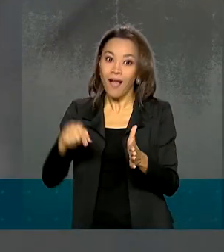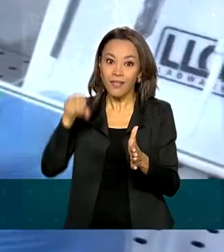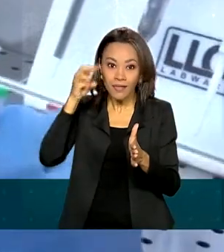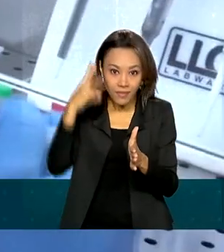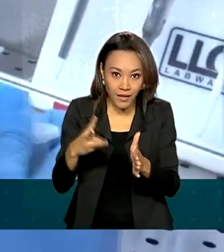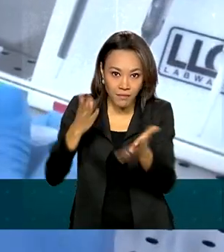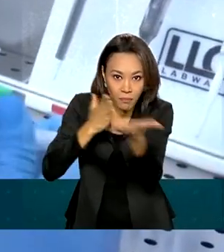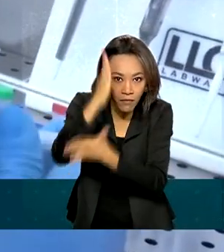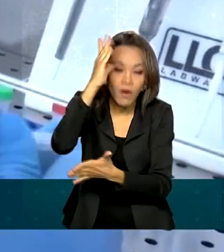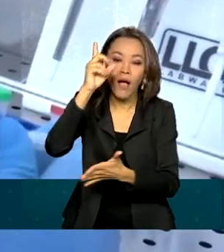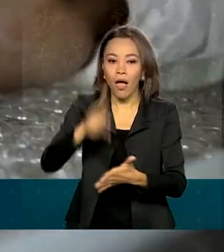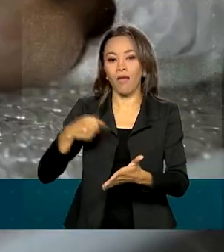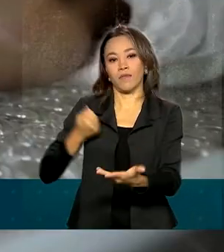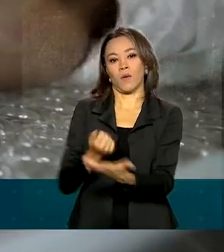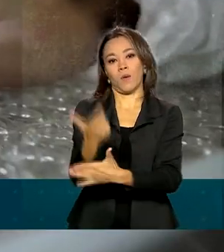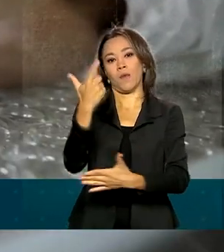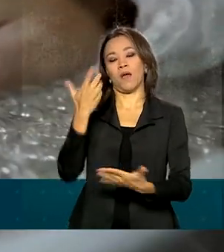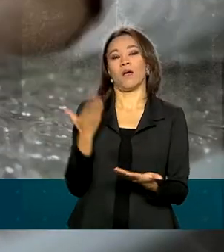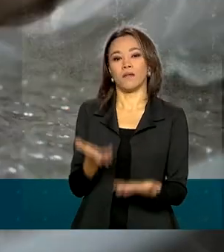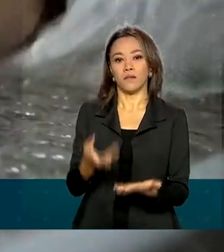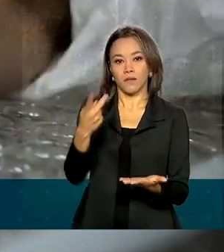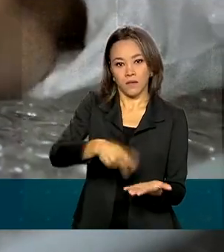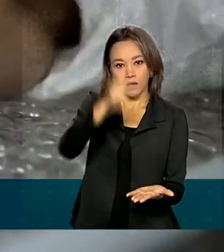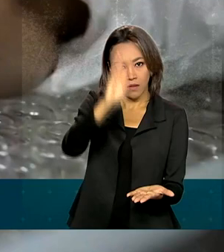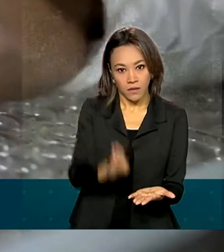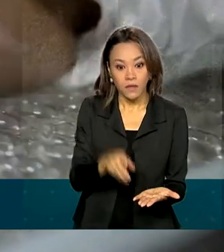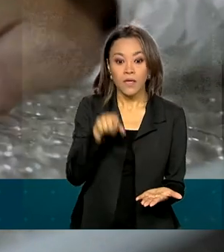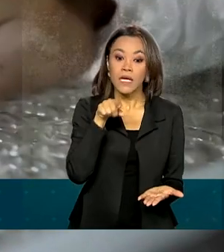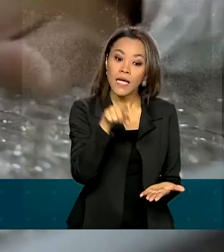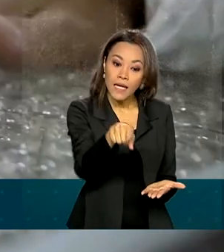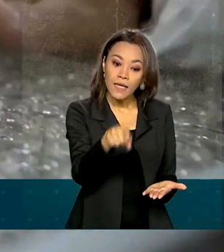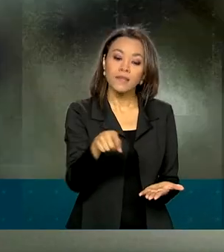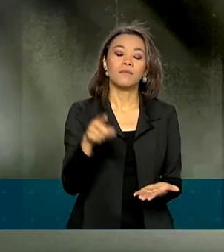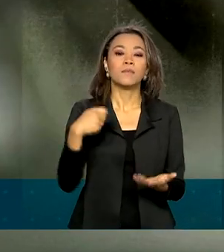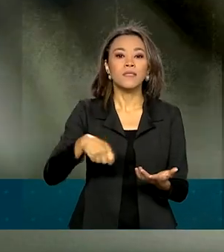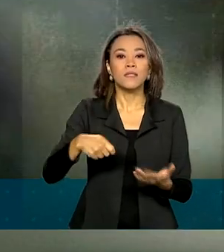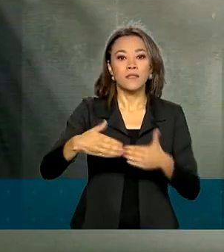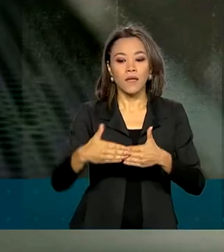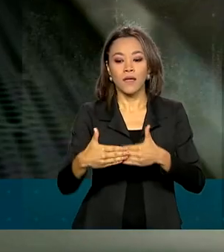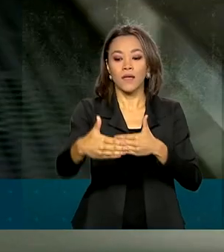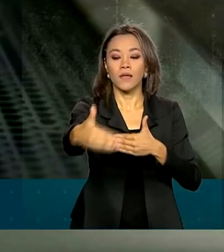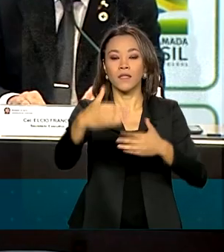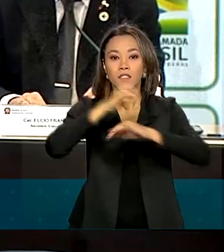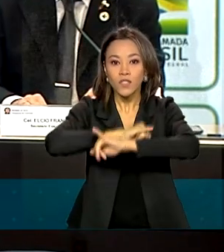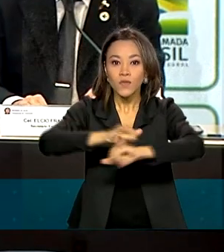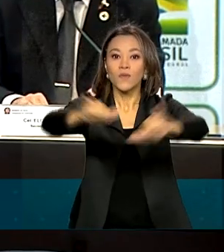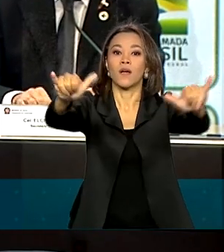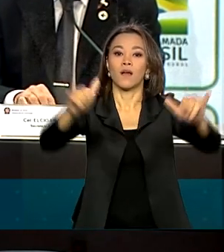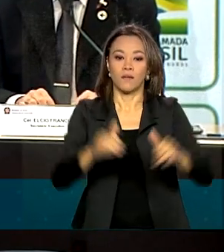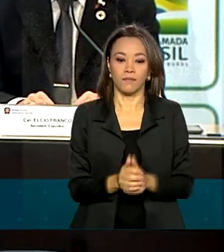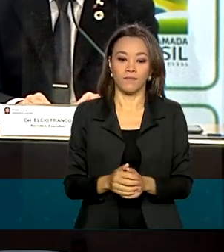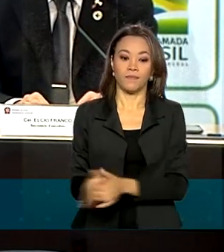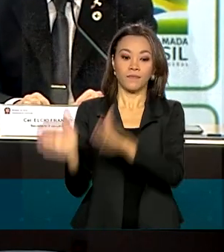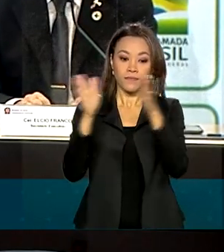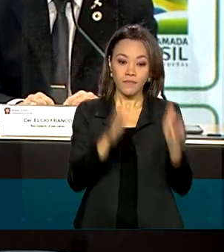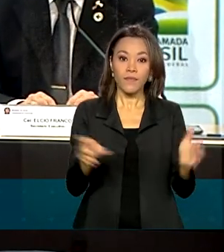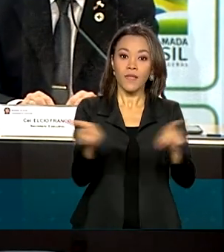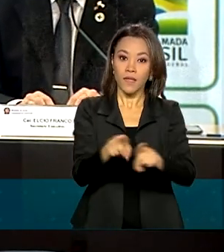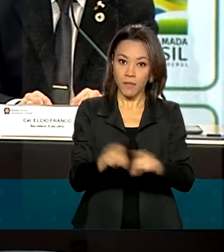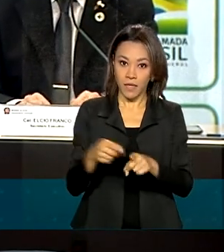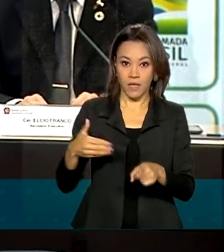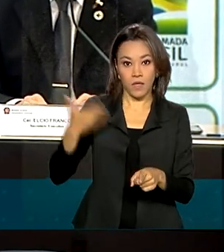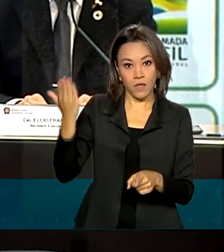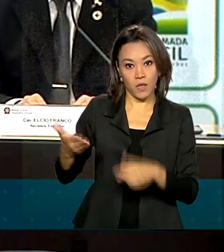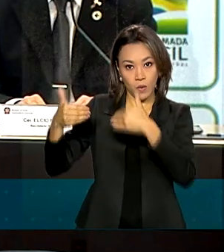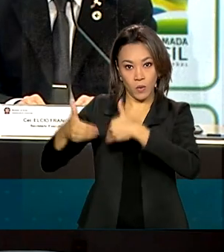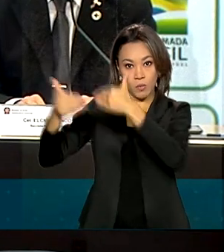O Plano Nacional de Vacinação contra a Covid-19 deve ser divulgado na próxima semana. O Ministério também comentou sobre